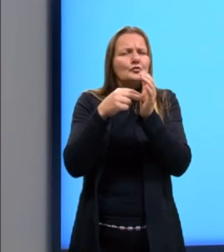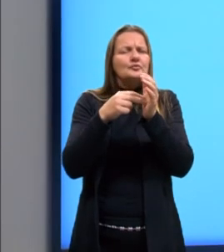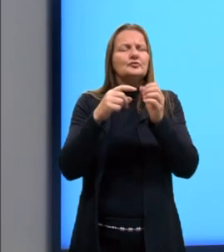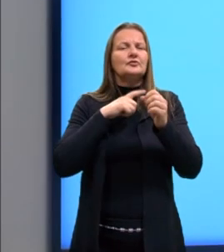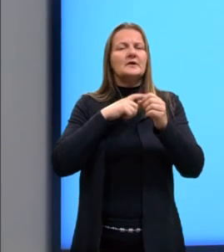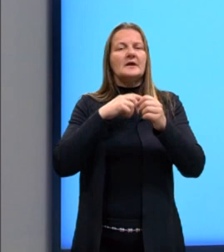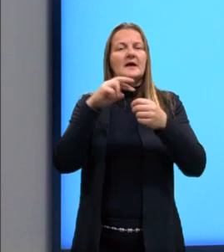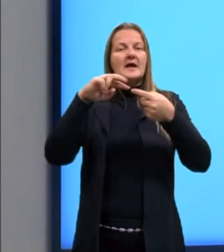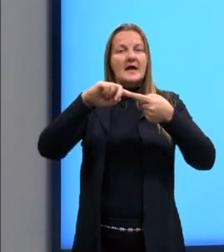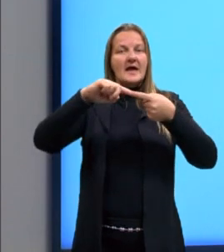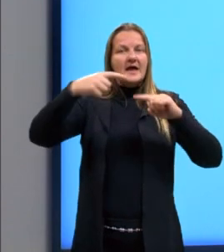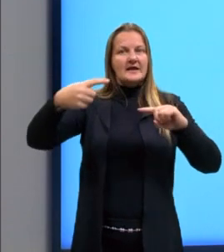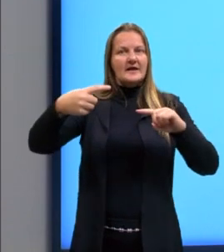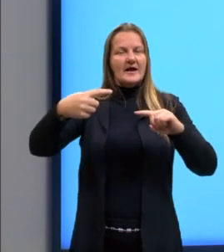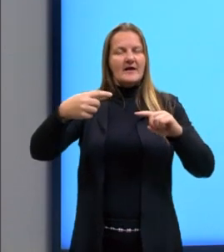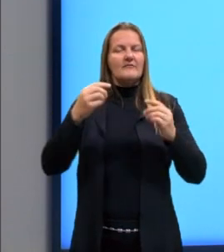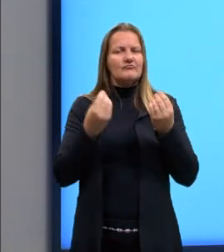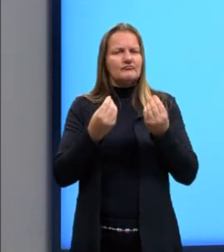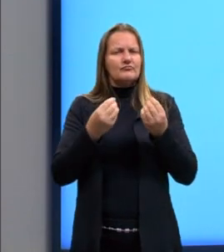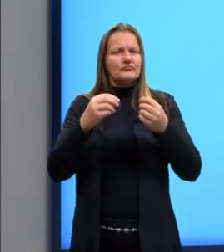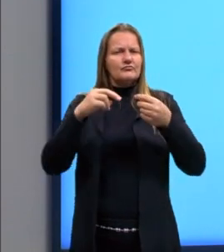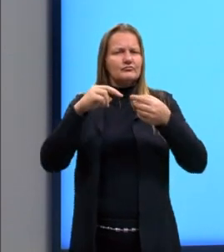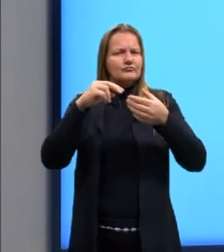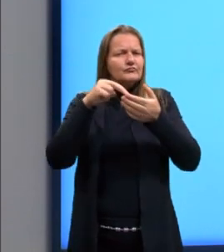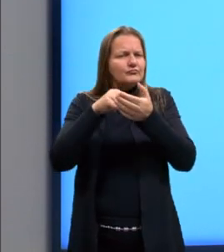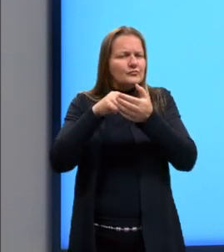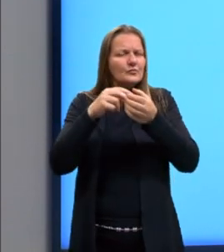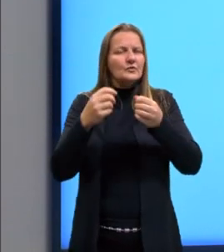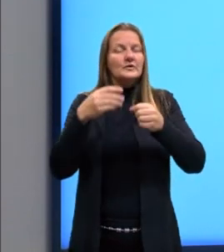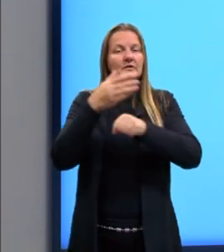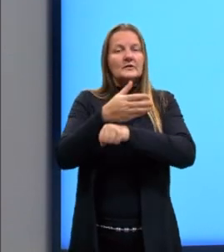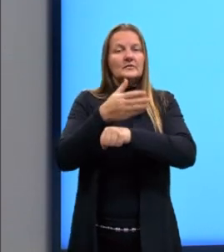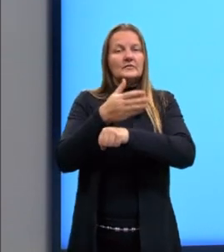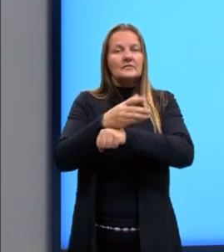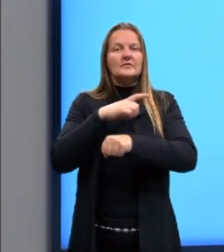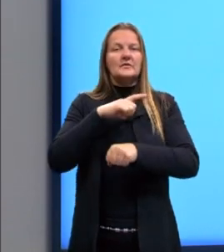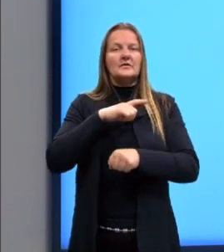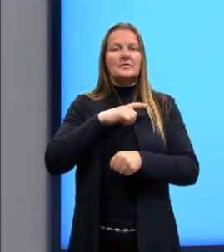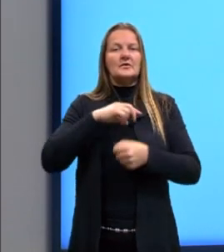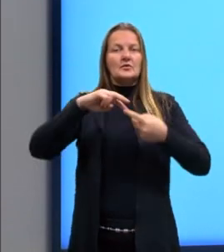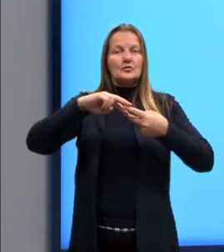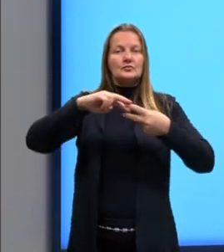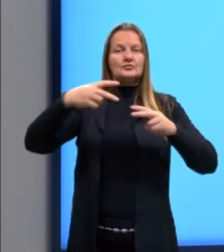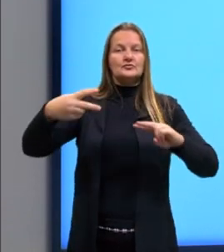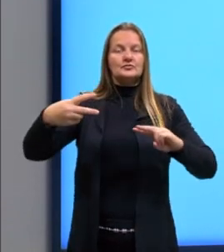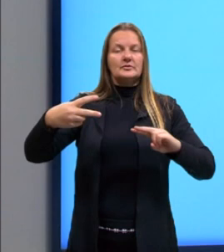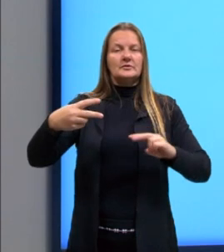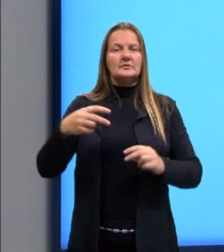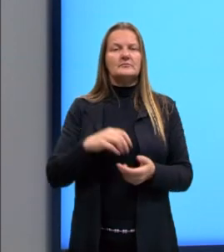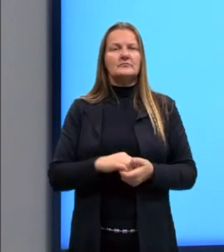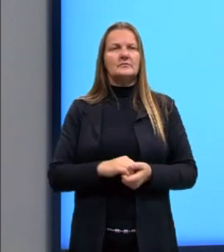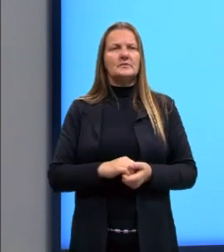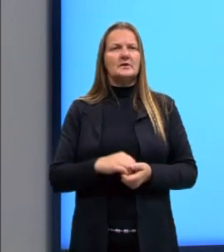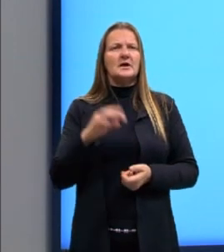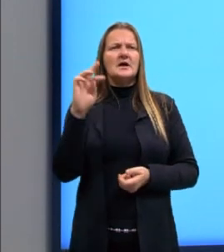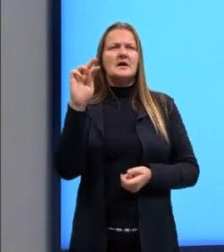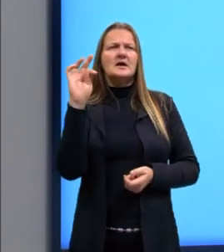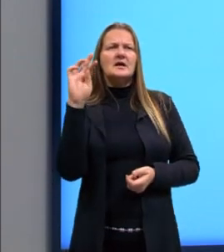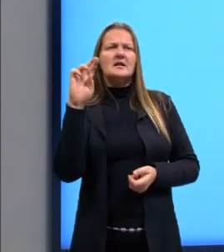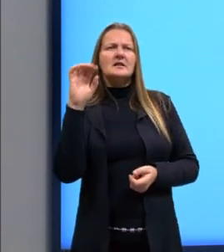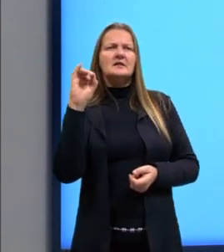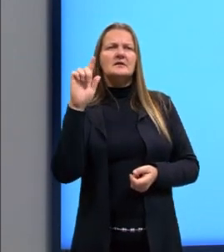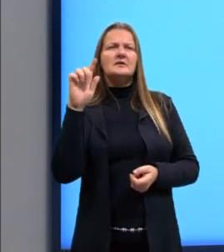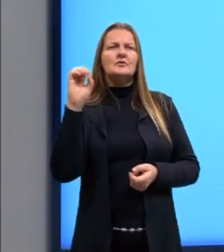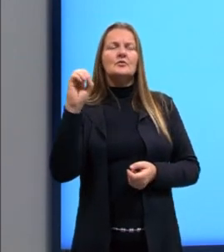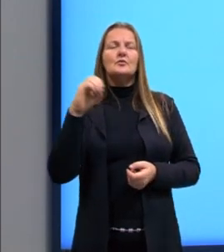do RNA mensageiro presentes em um gene de fungo constituída